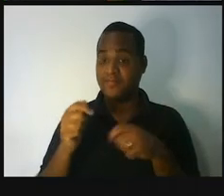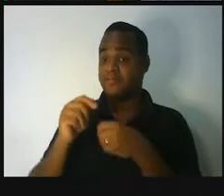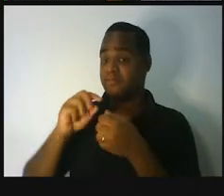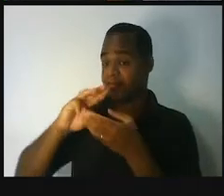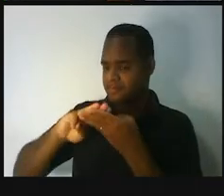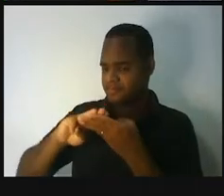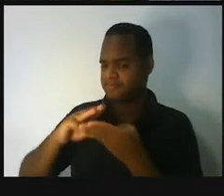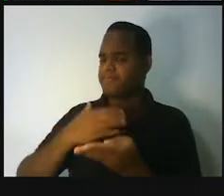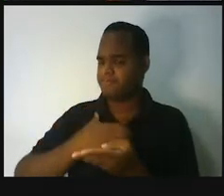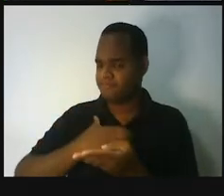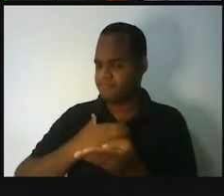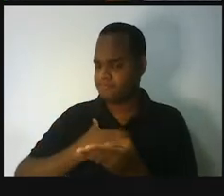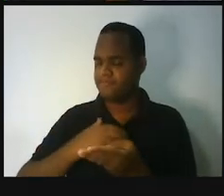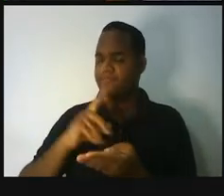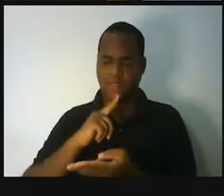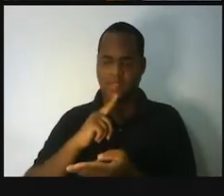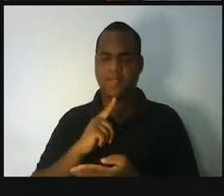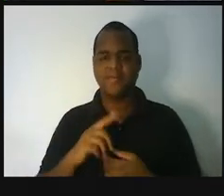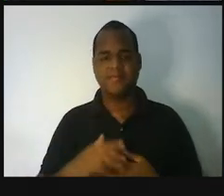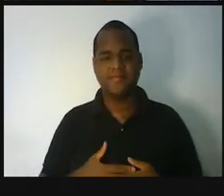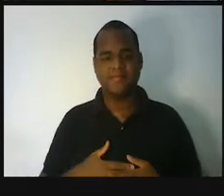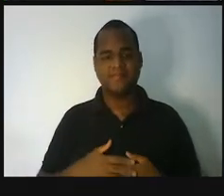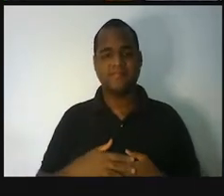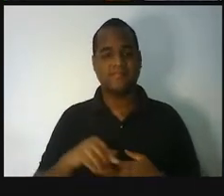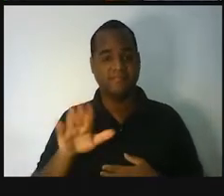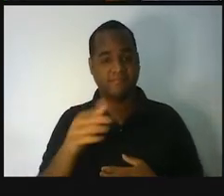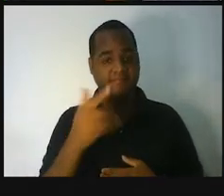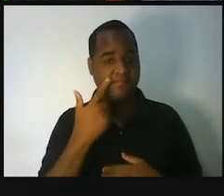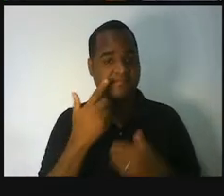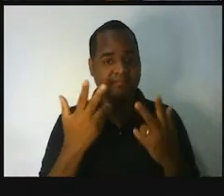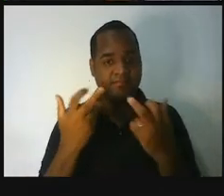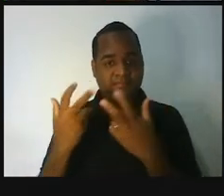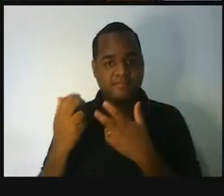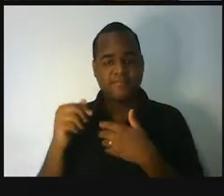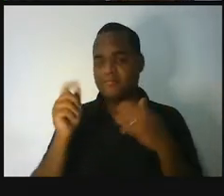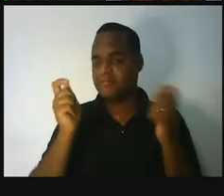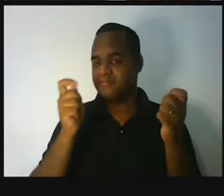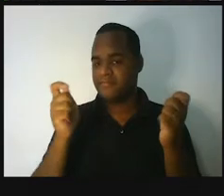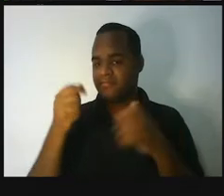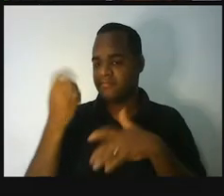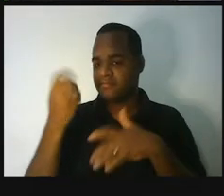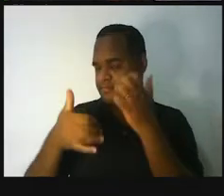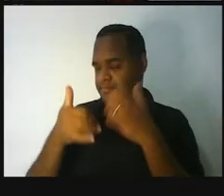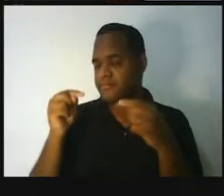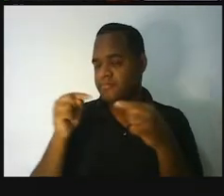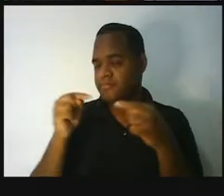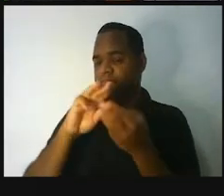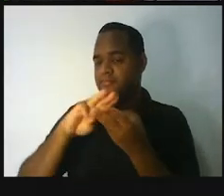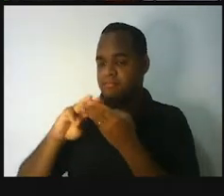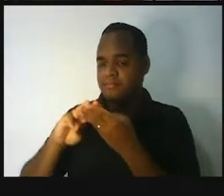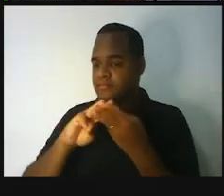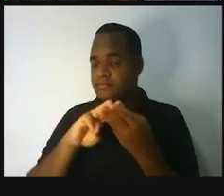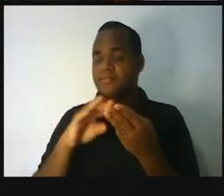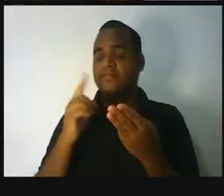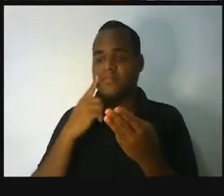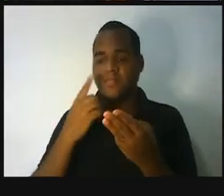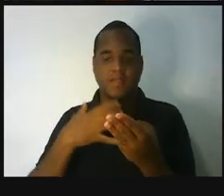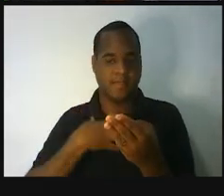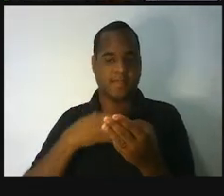sentido nas coisas, tá? Você já percebeu isso? Você já conseguiu perceber que a matemática faz sentido?